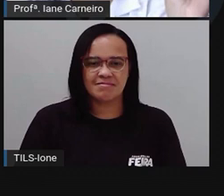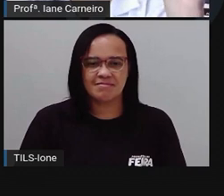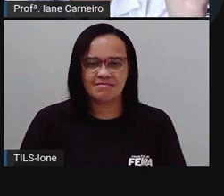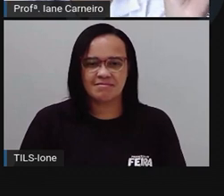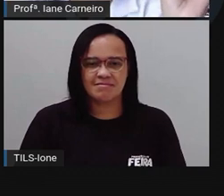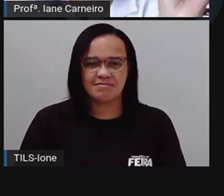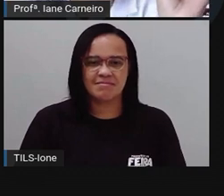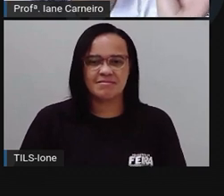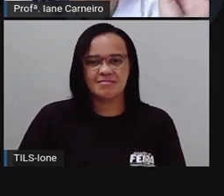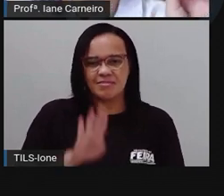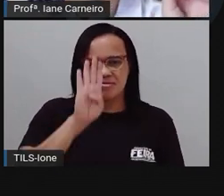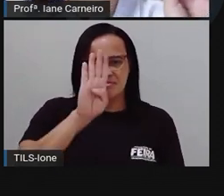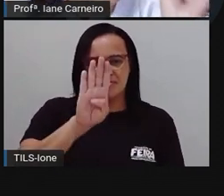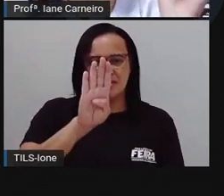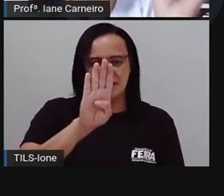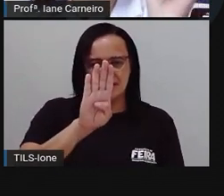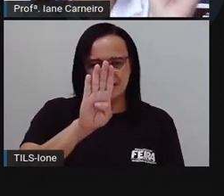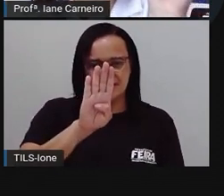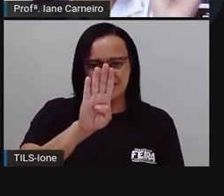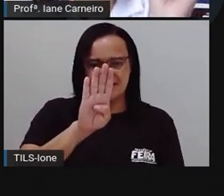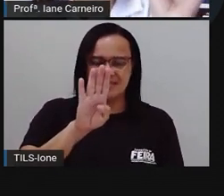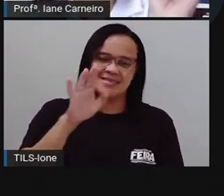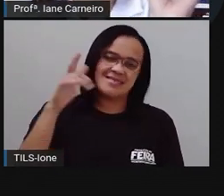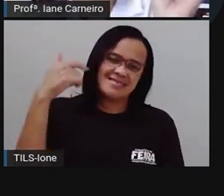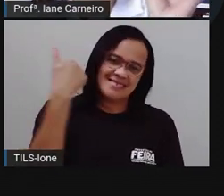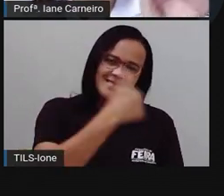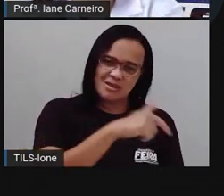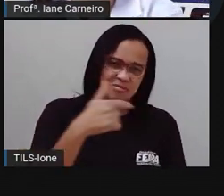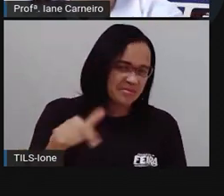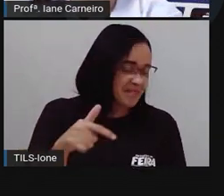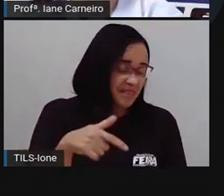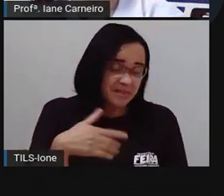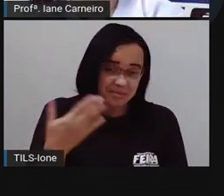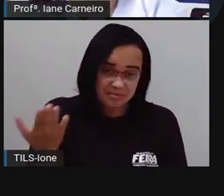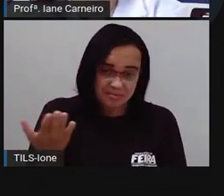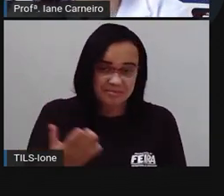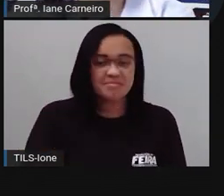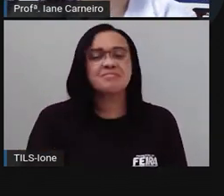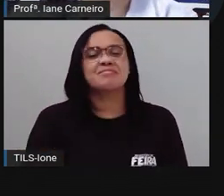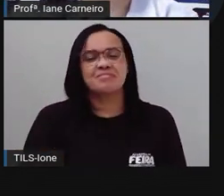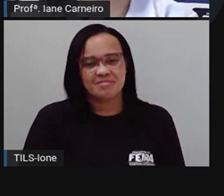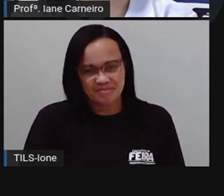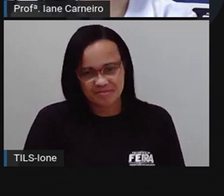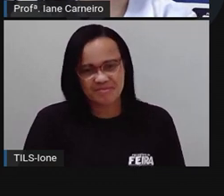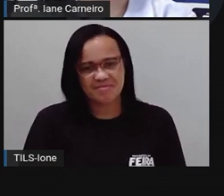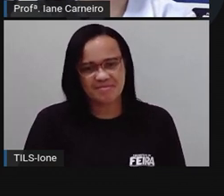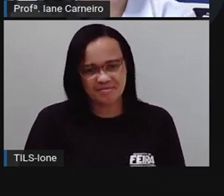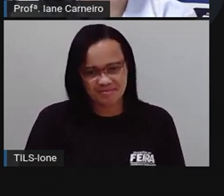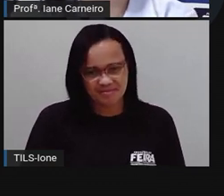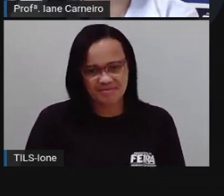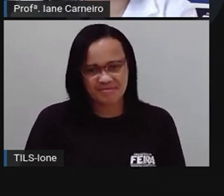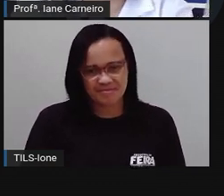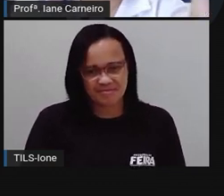Ó o B. Não tem B nesse nome. Qual será, gente?